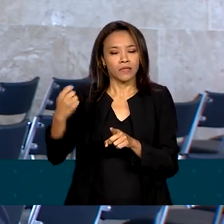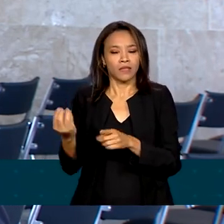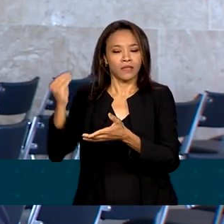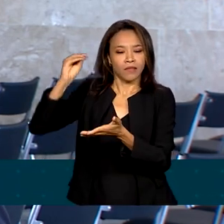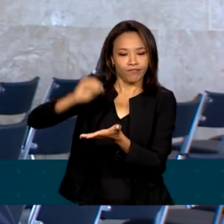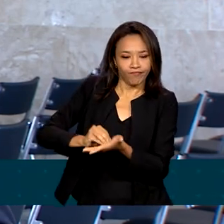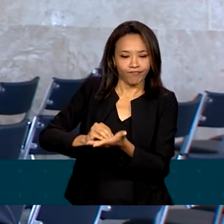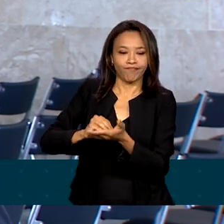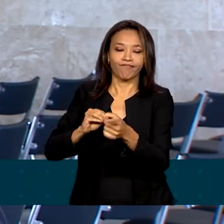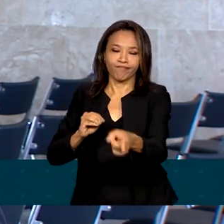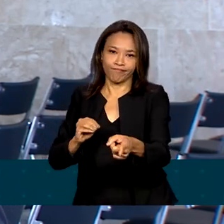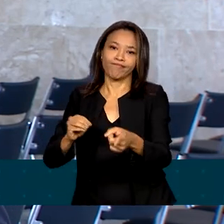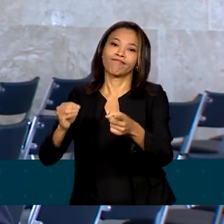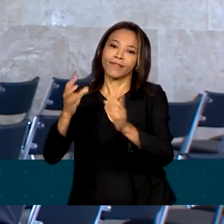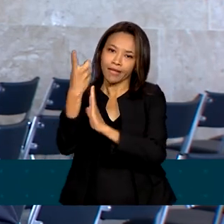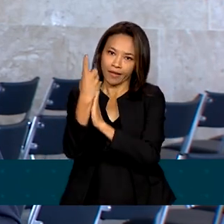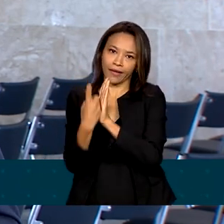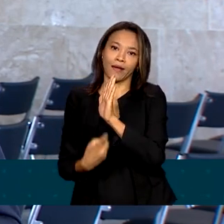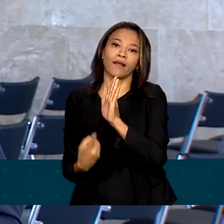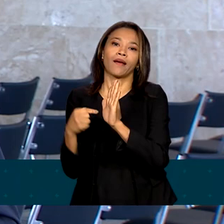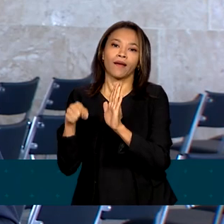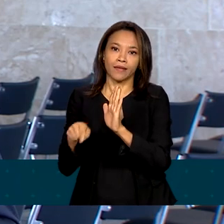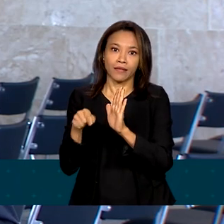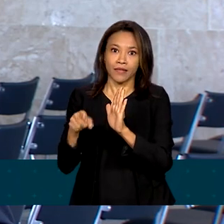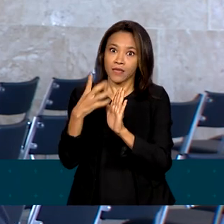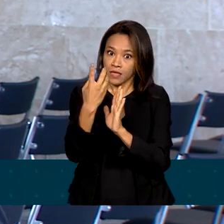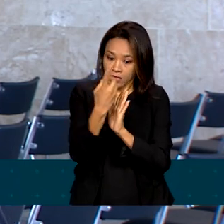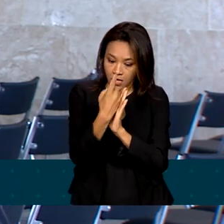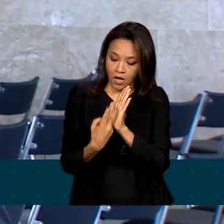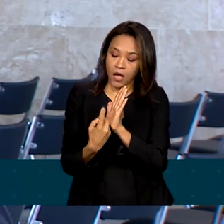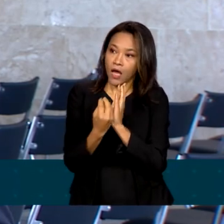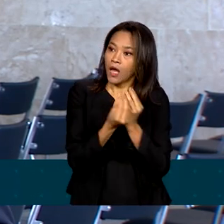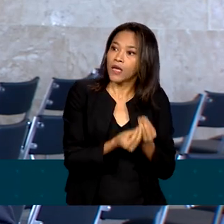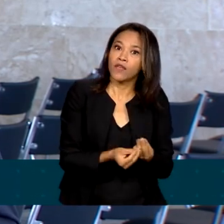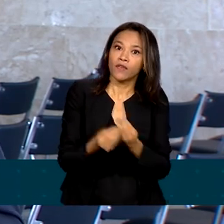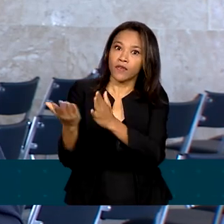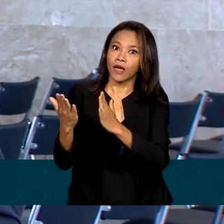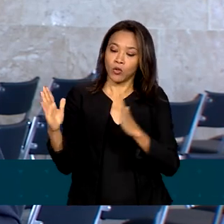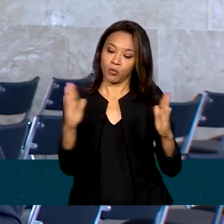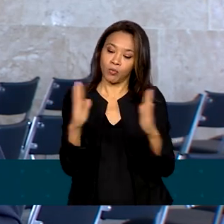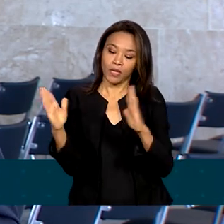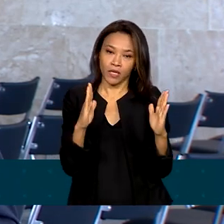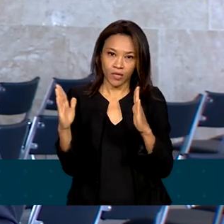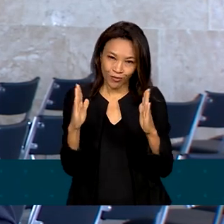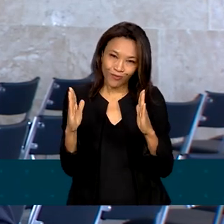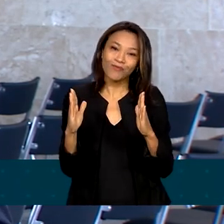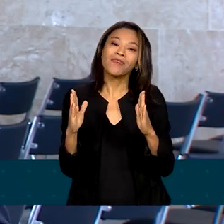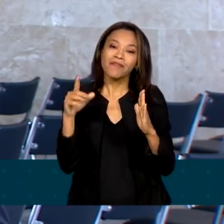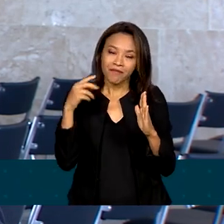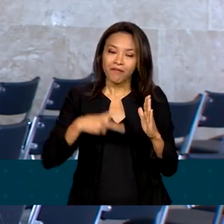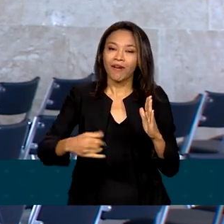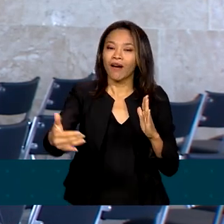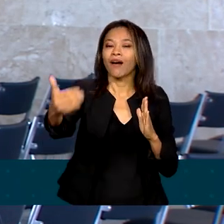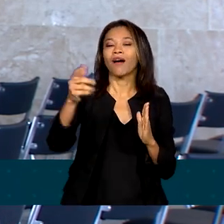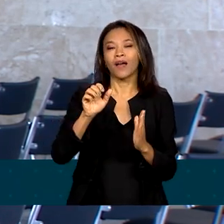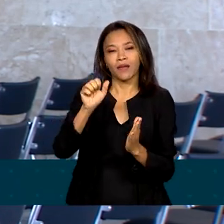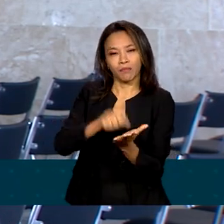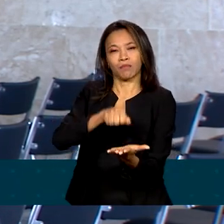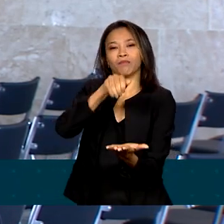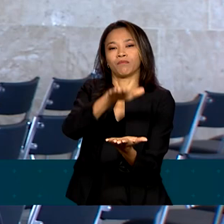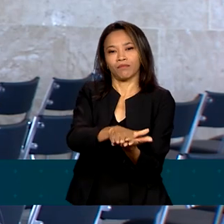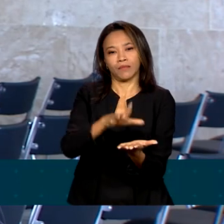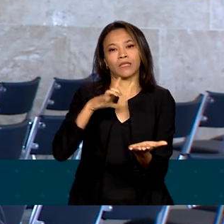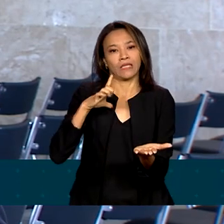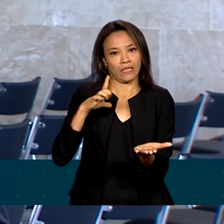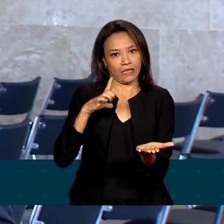E quem estiver obrigado a declarar e não enviar o documento até o prazo, fica sujeito à multa. Uma outra novidade